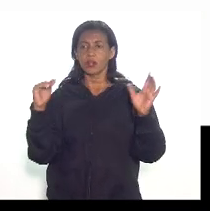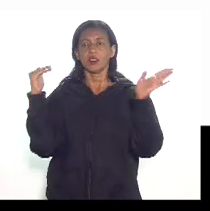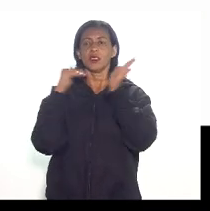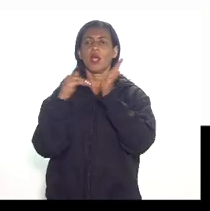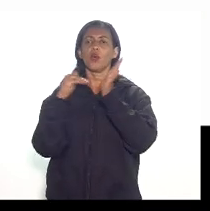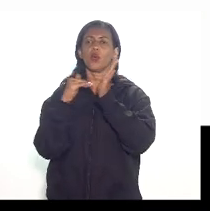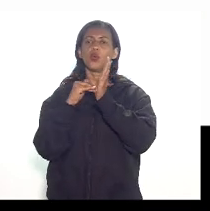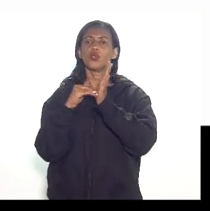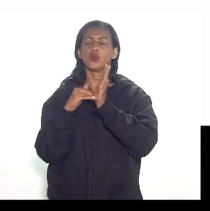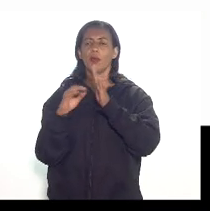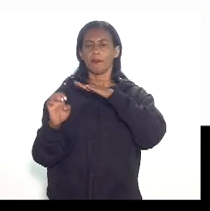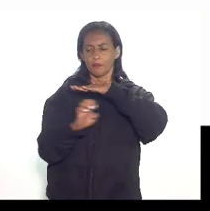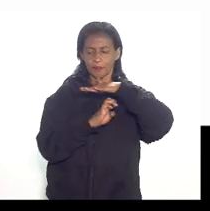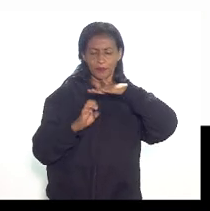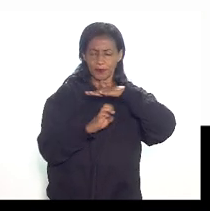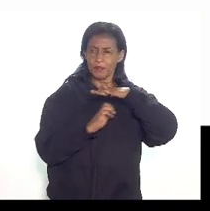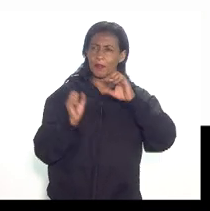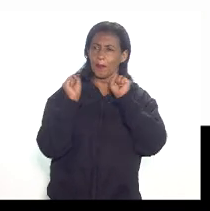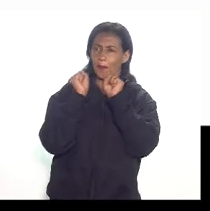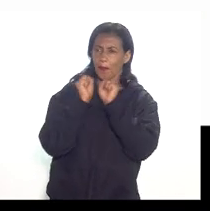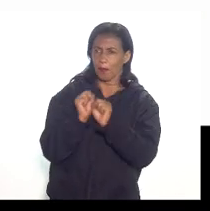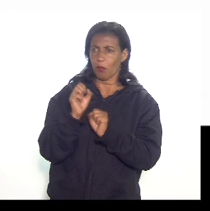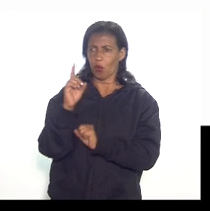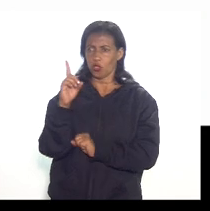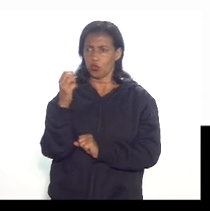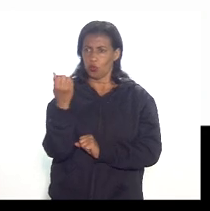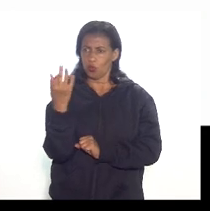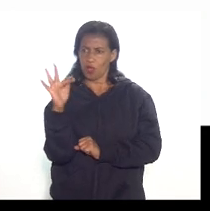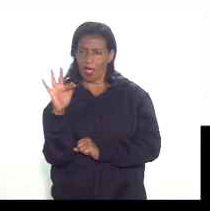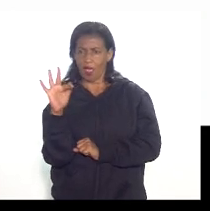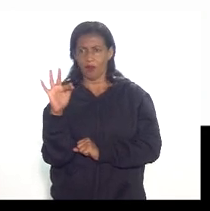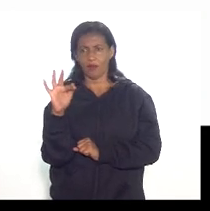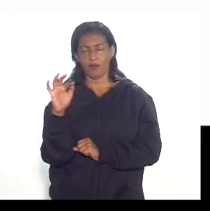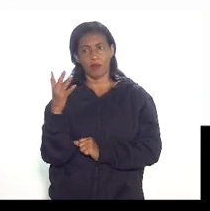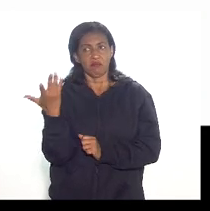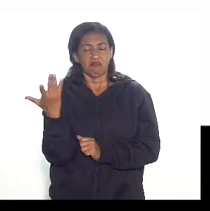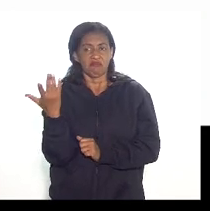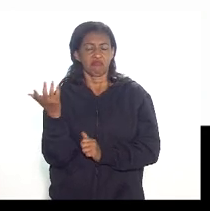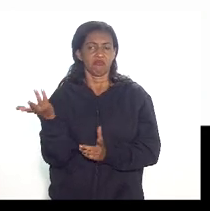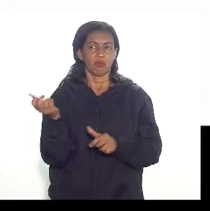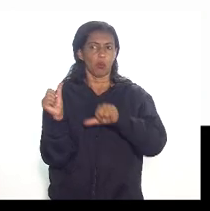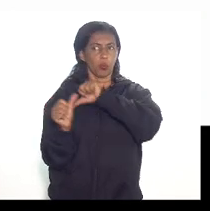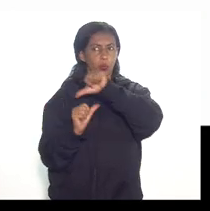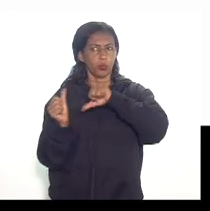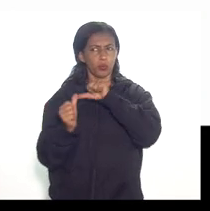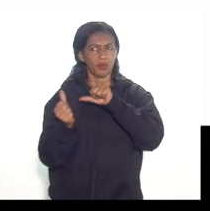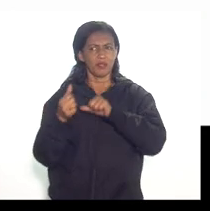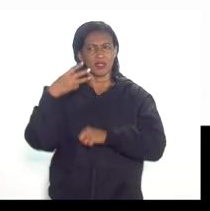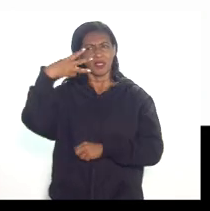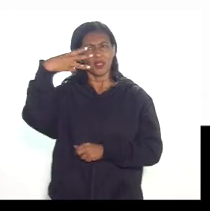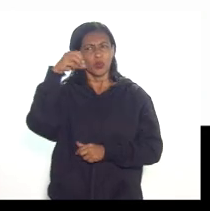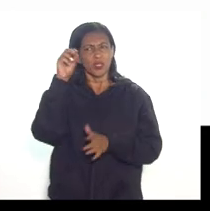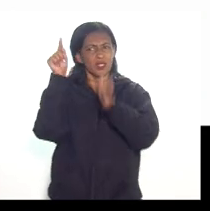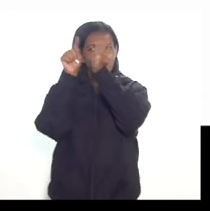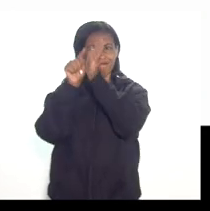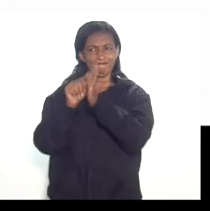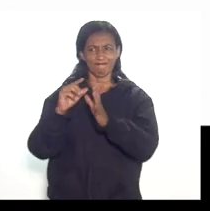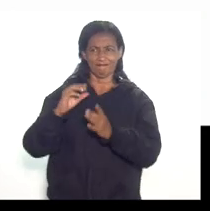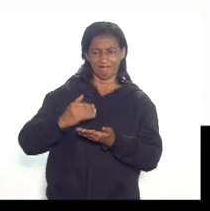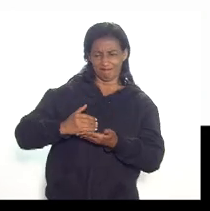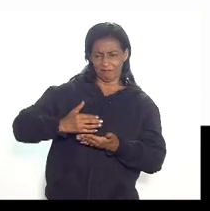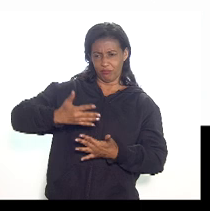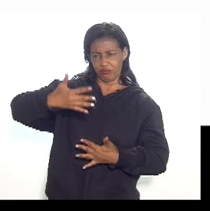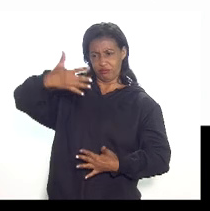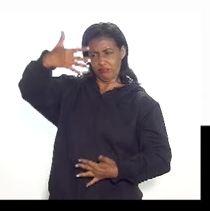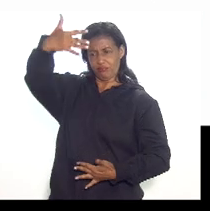concessionária pode retificar um DAP ou um RGT são perguntas são 30 perguntas presidente eu peço desculpas pelo volume mas